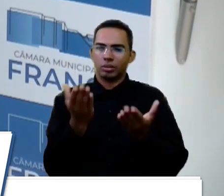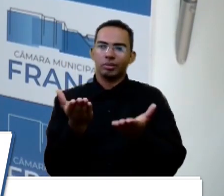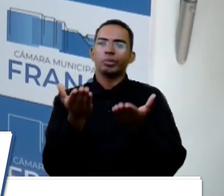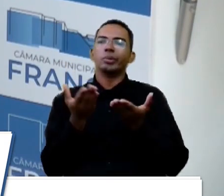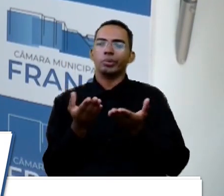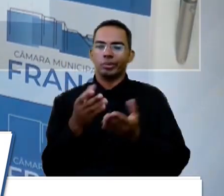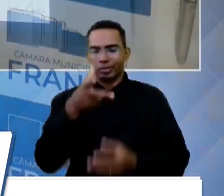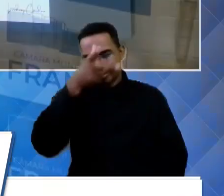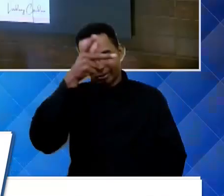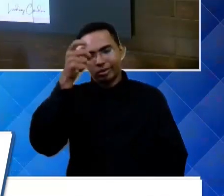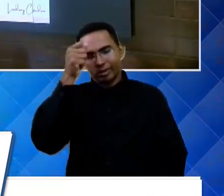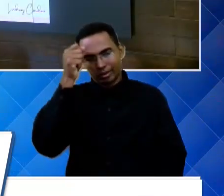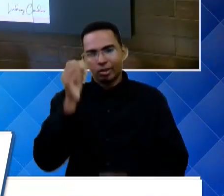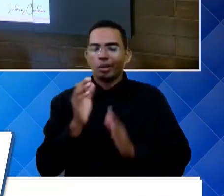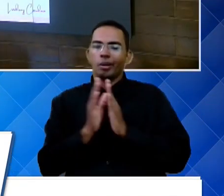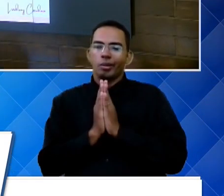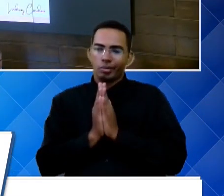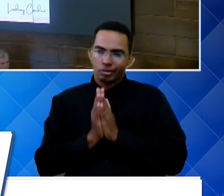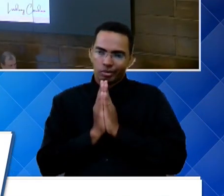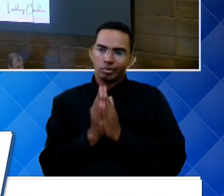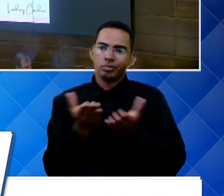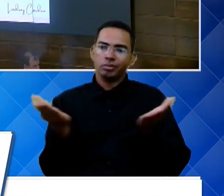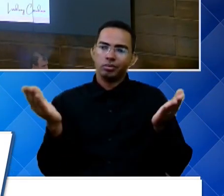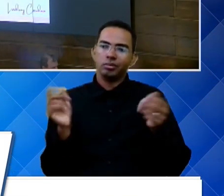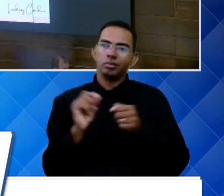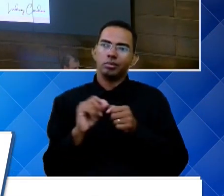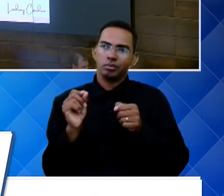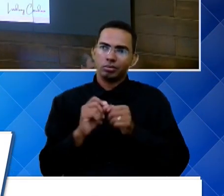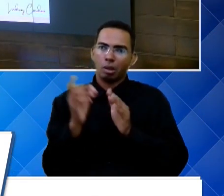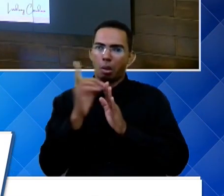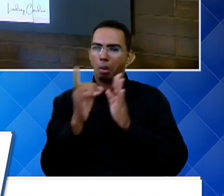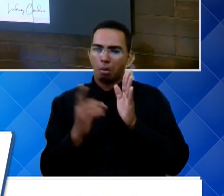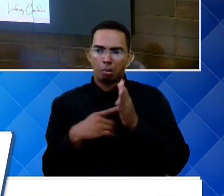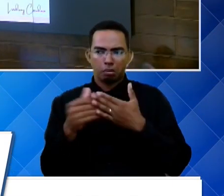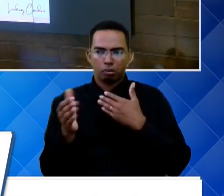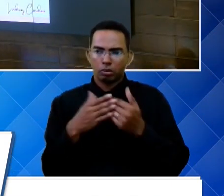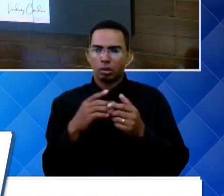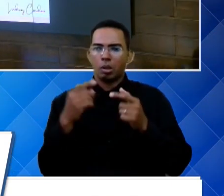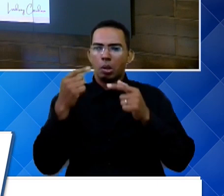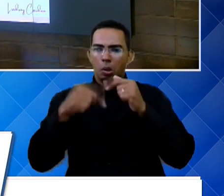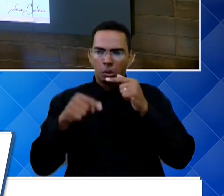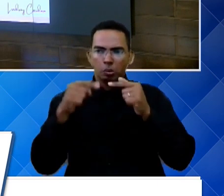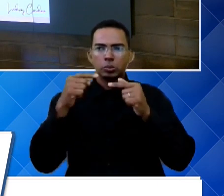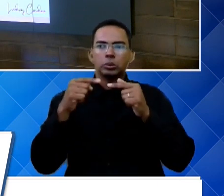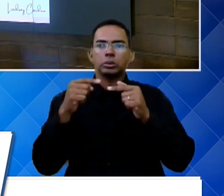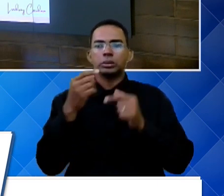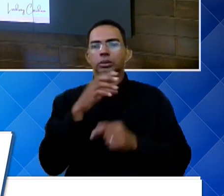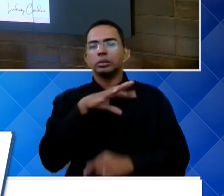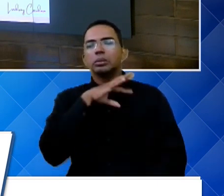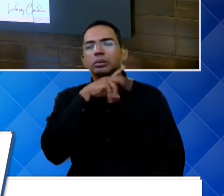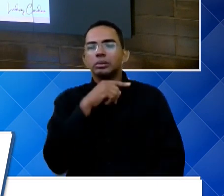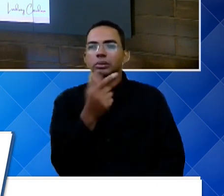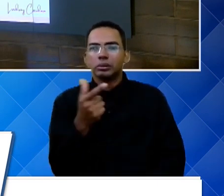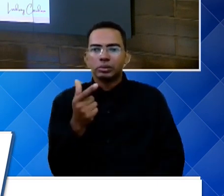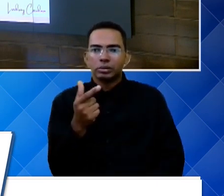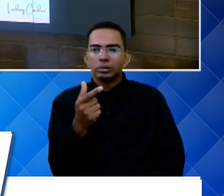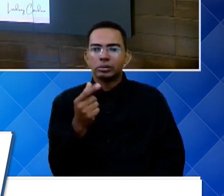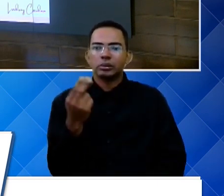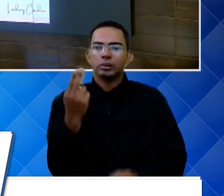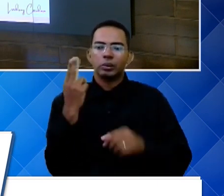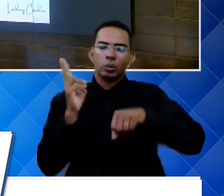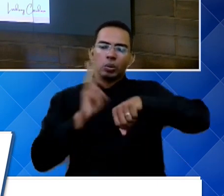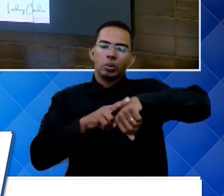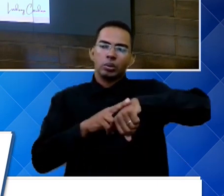prefeito que, pelo amor de Deus, faça um decreto, faça qualquer coisa que proíba esses animais que não estejam microchipados em via